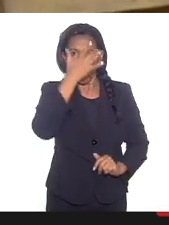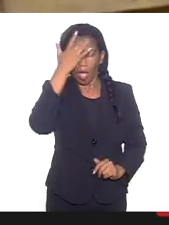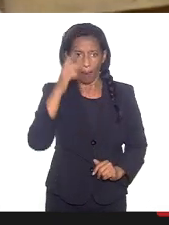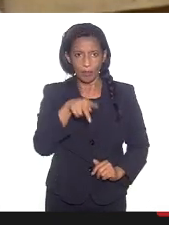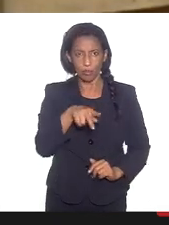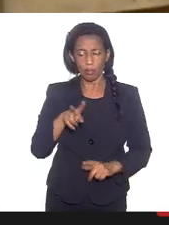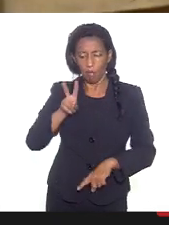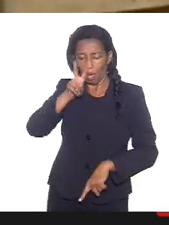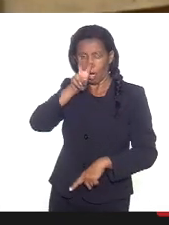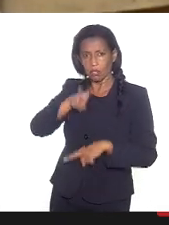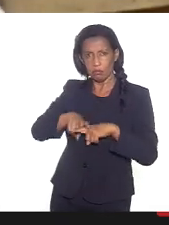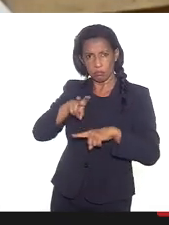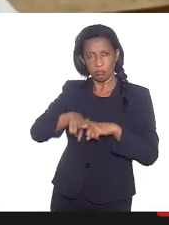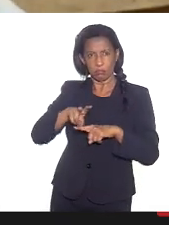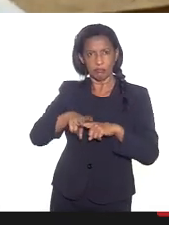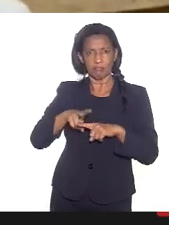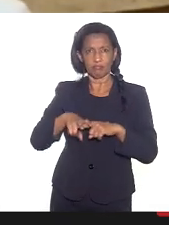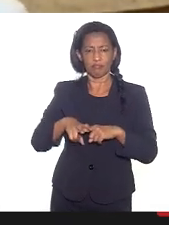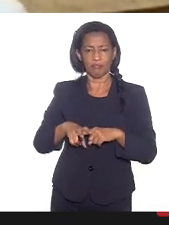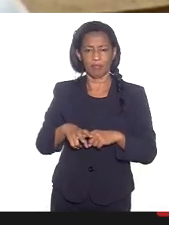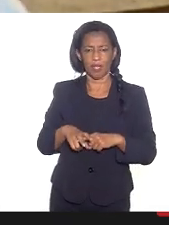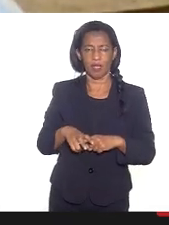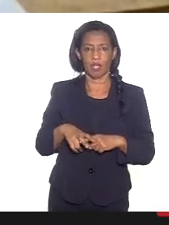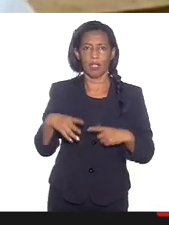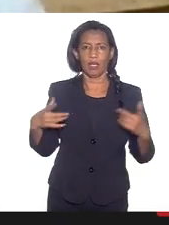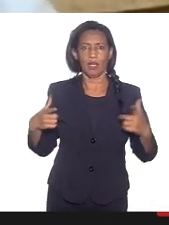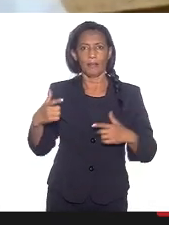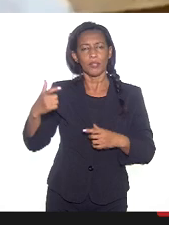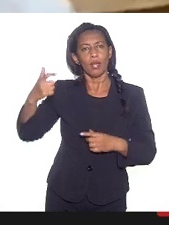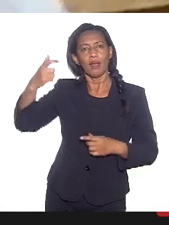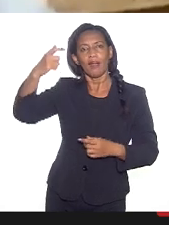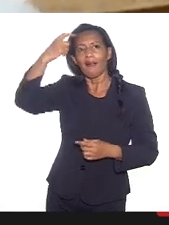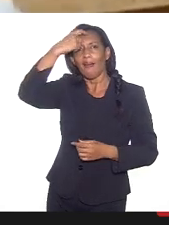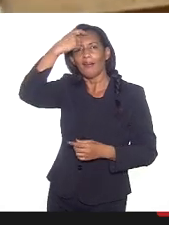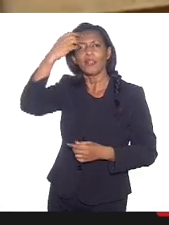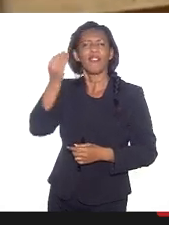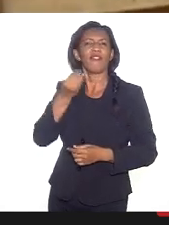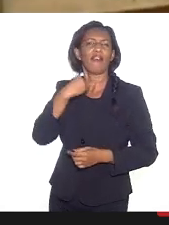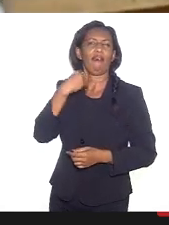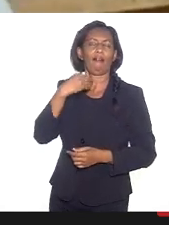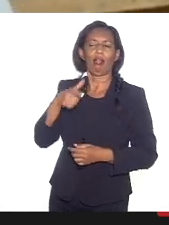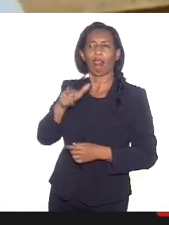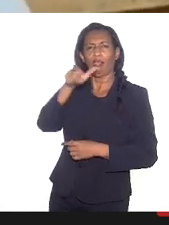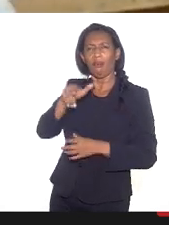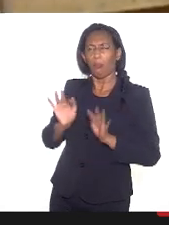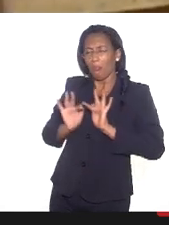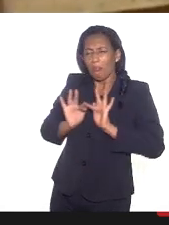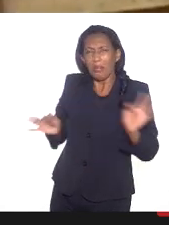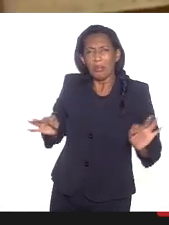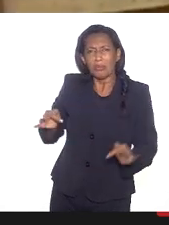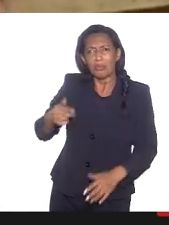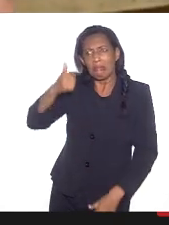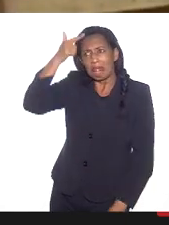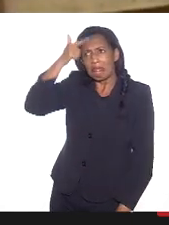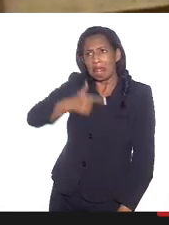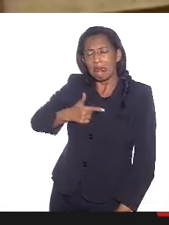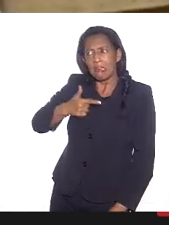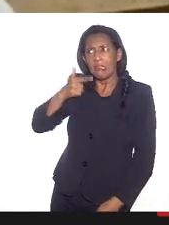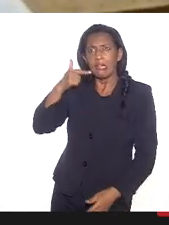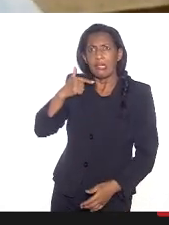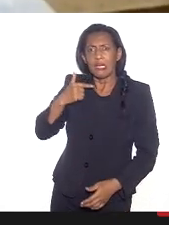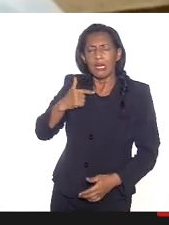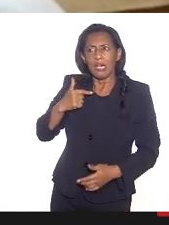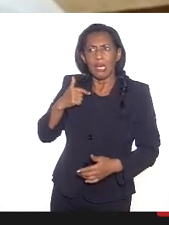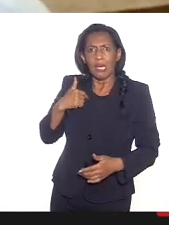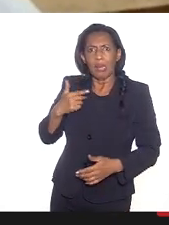como antigamente a gente falava, o chamado cabeça fraca, era assim que a falava, uma pessoa humilde, ingênua, ela sai dali com